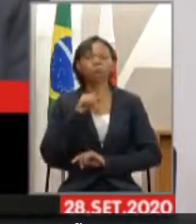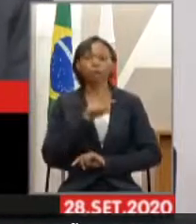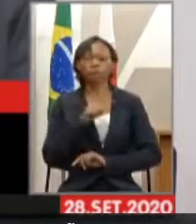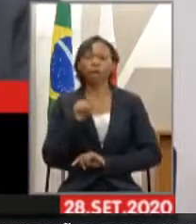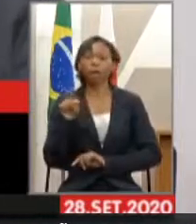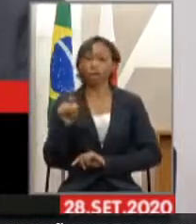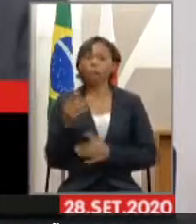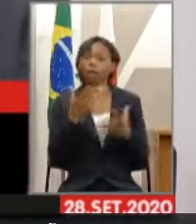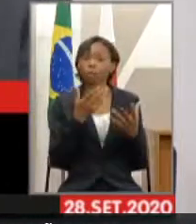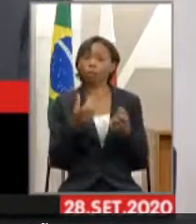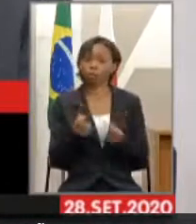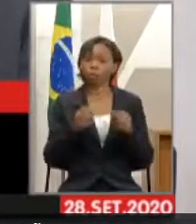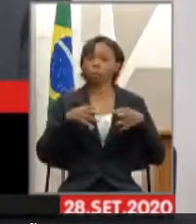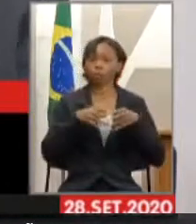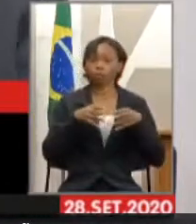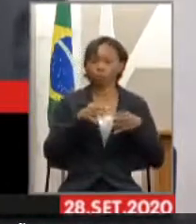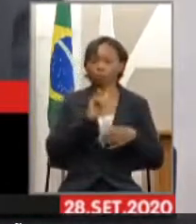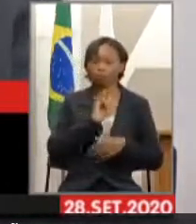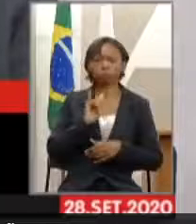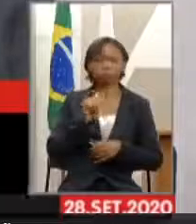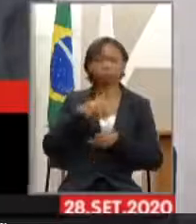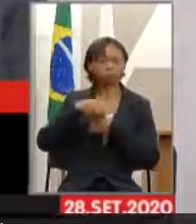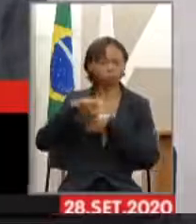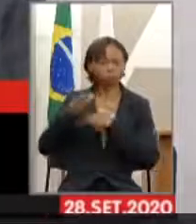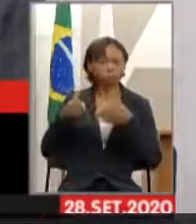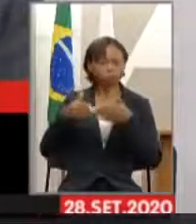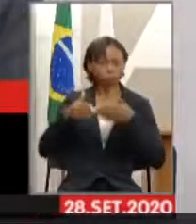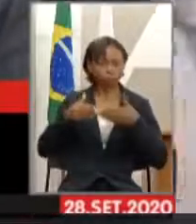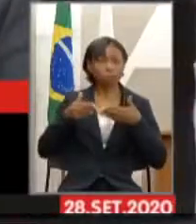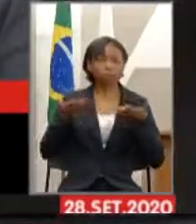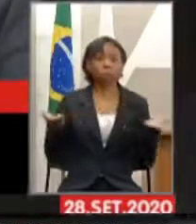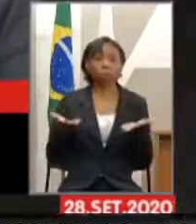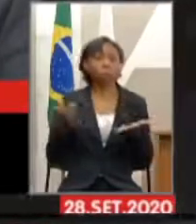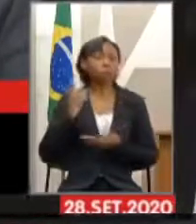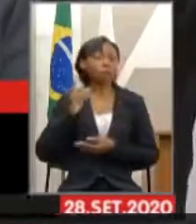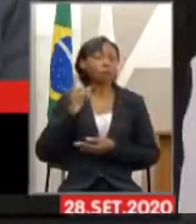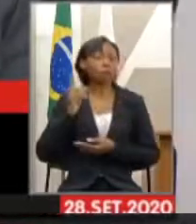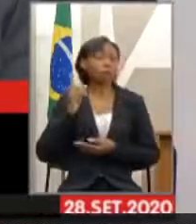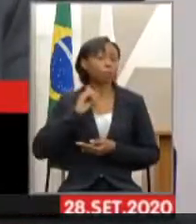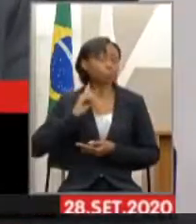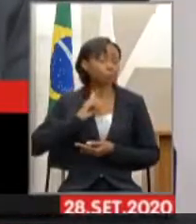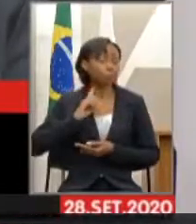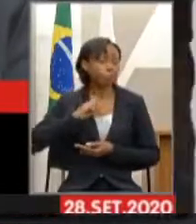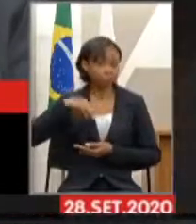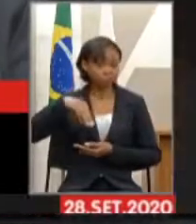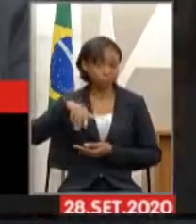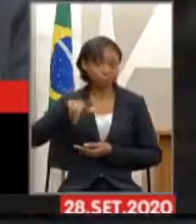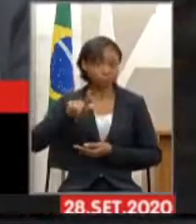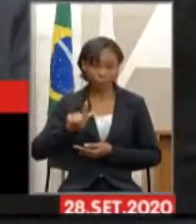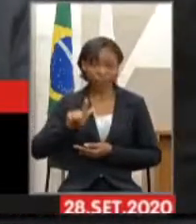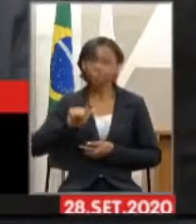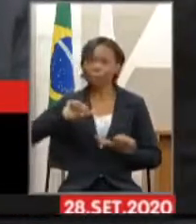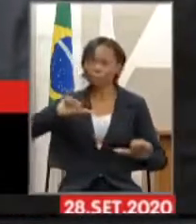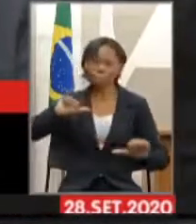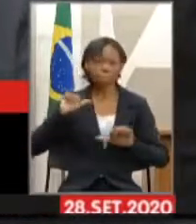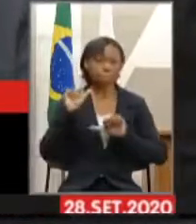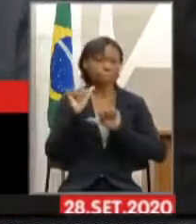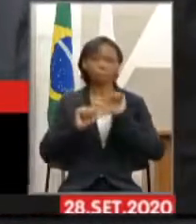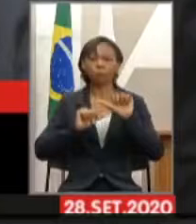comissão, e Minas Gerais hoje está no processo inverso. Ele está no processo de